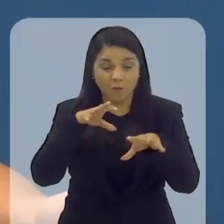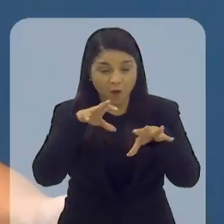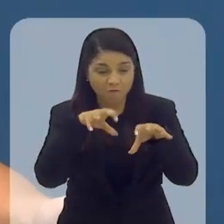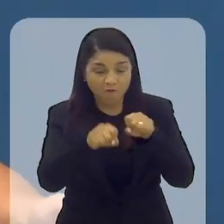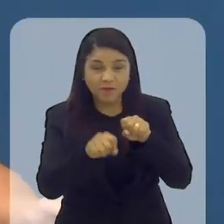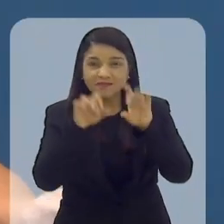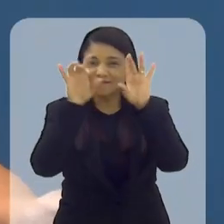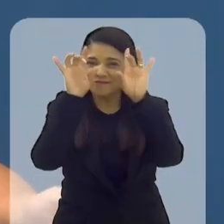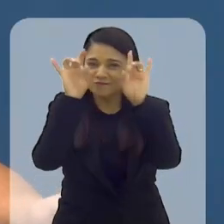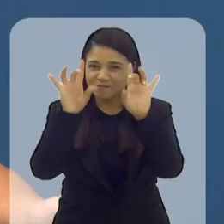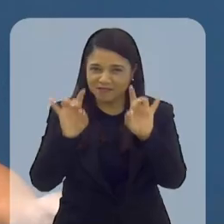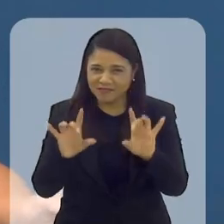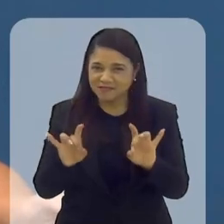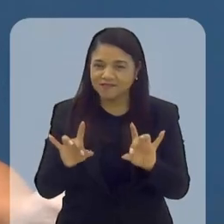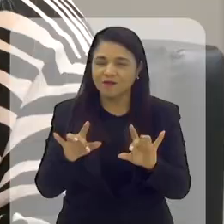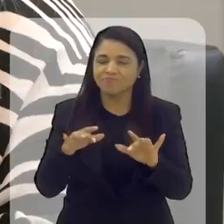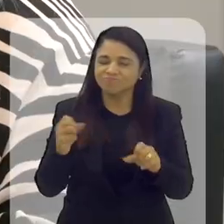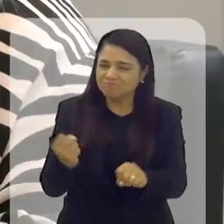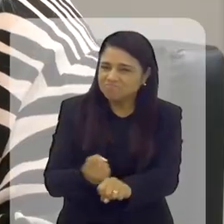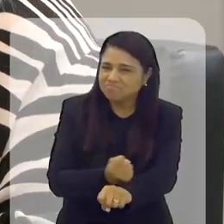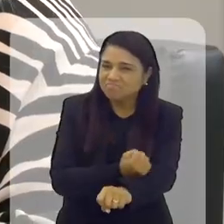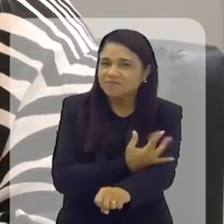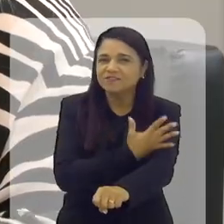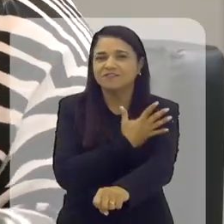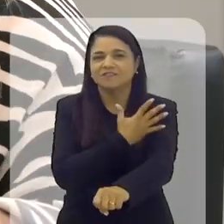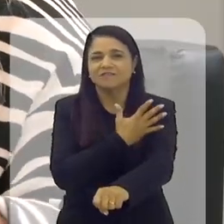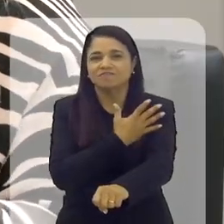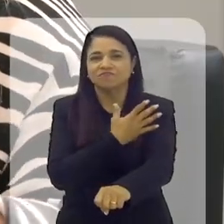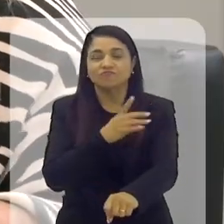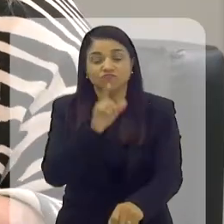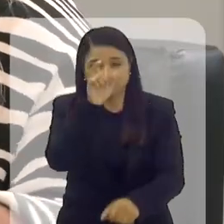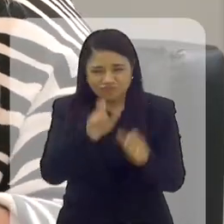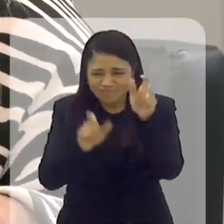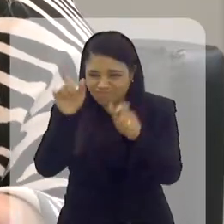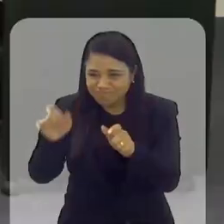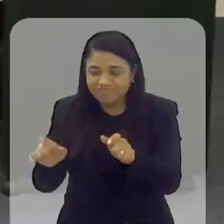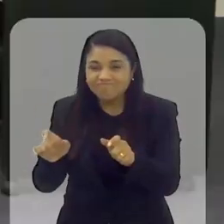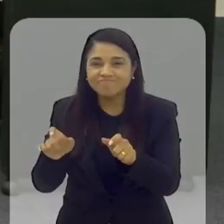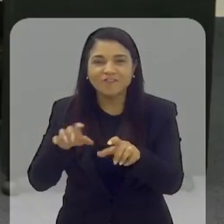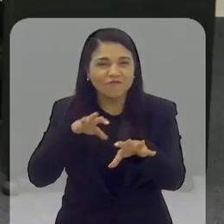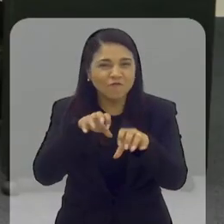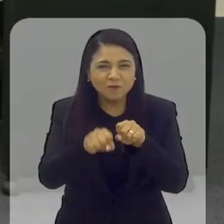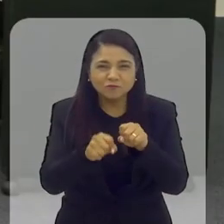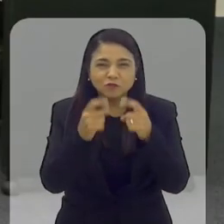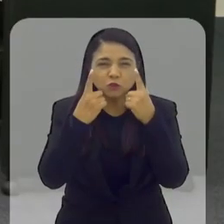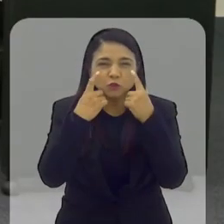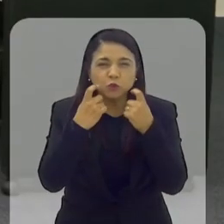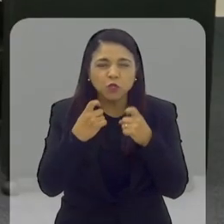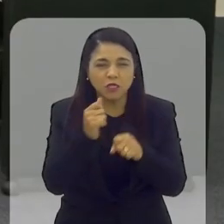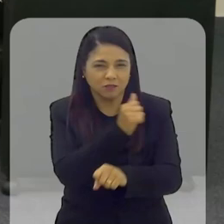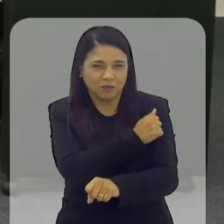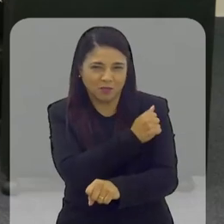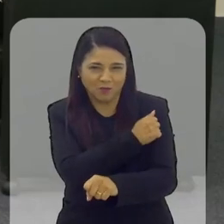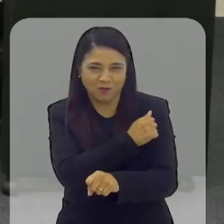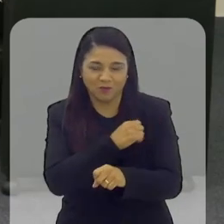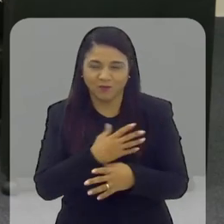Foi uma formatura especial. Foi, foi. Foi com muita emoção. Não tinha um que não estivesse chorando naquele dia.